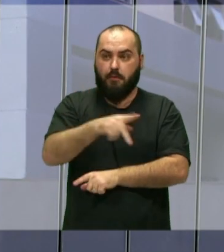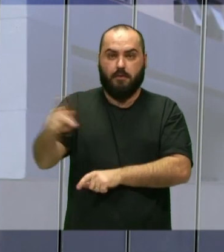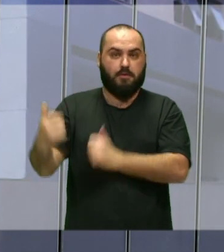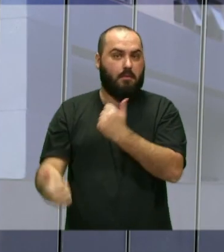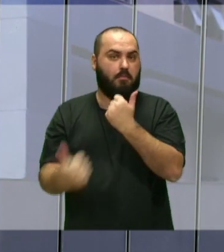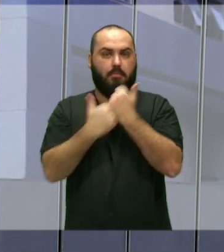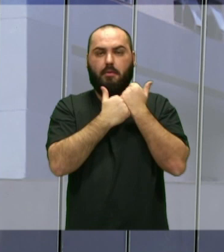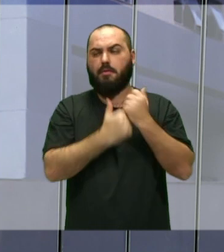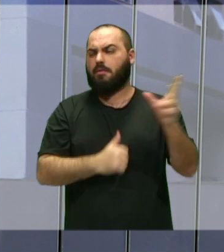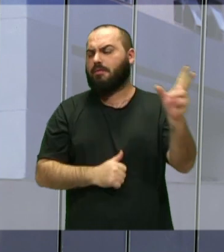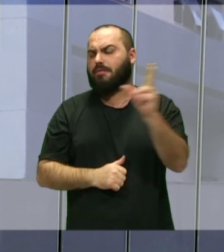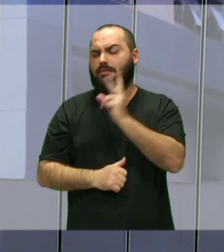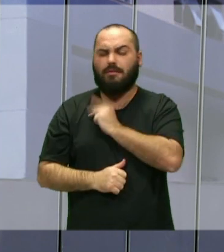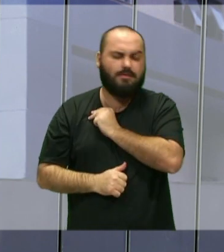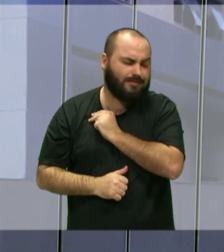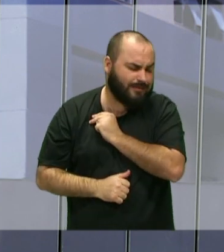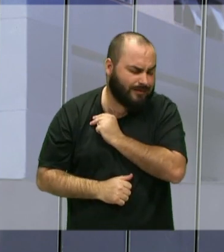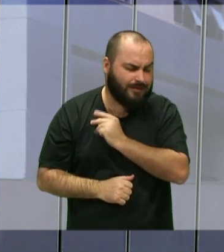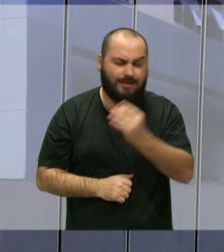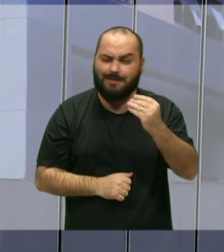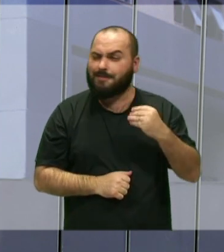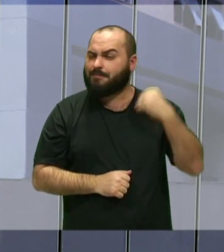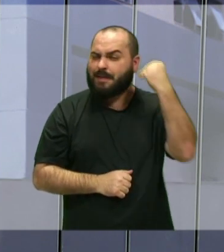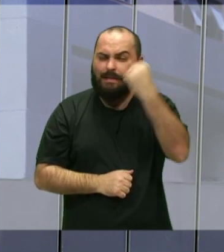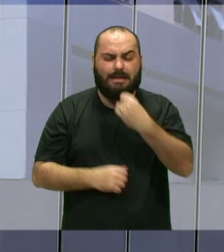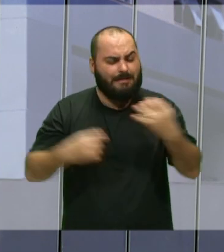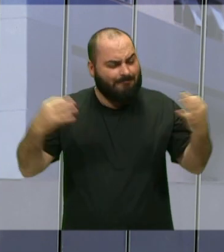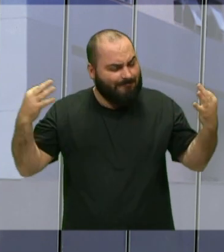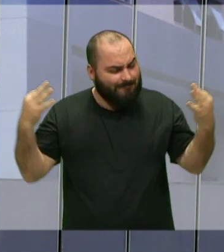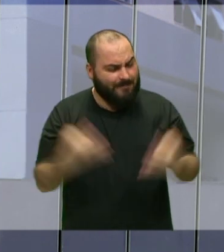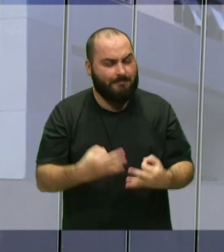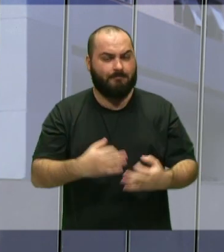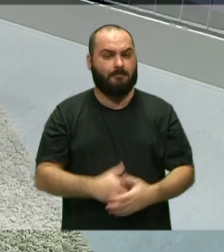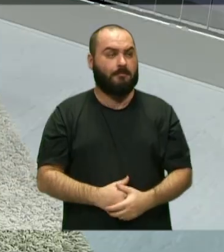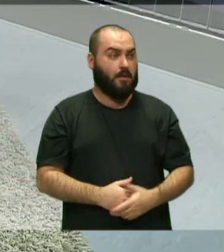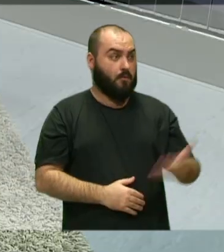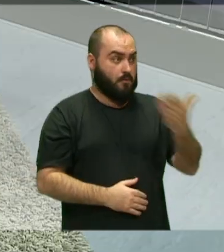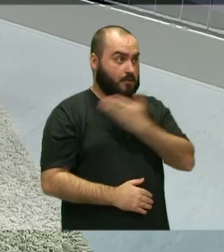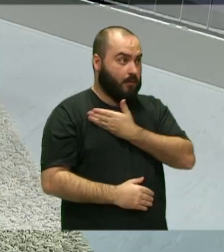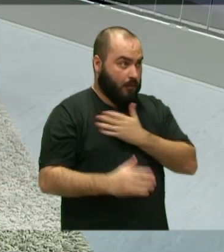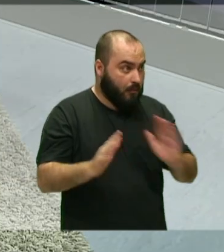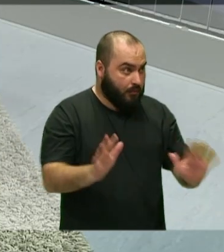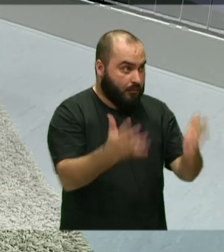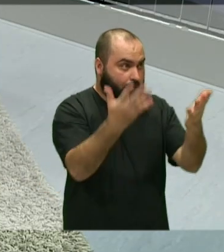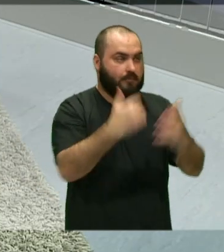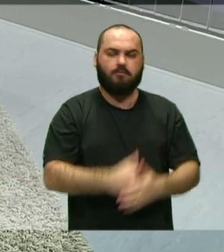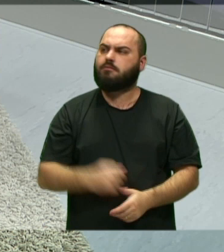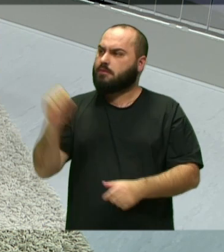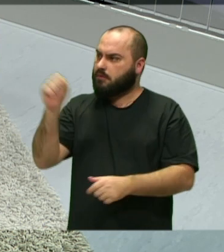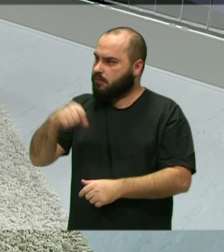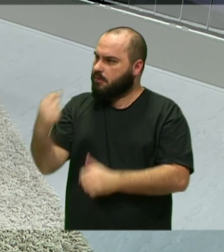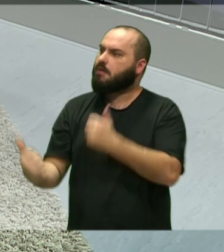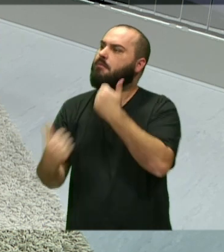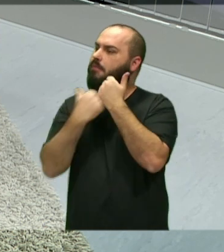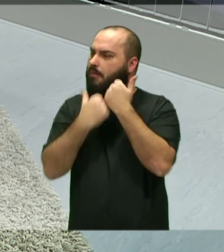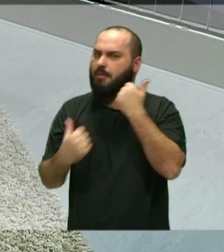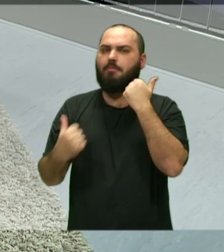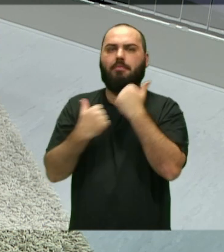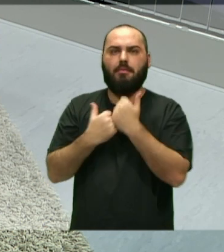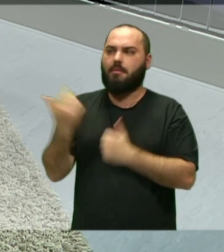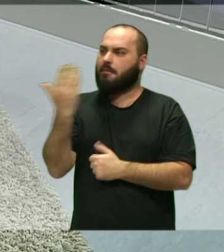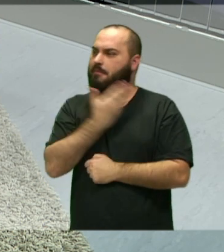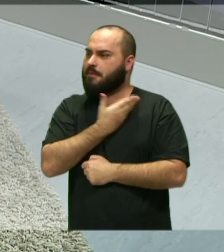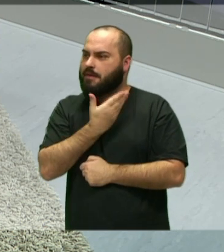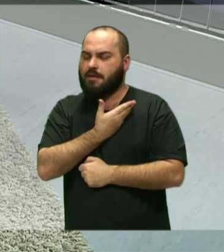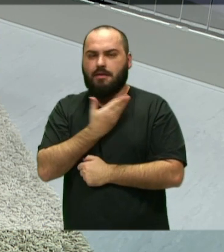nossa senhora, foi uma experiência incrível porque... Os colegas também te incentivaram? E os colegas me apoiaram, né, amigos,